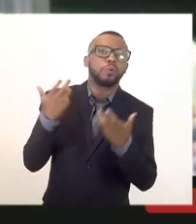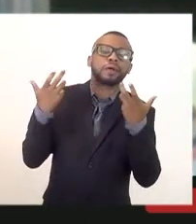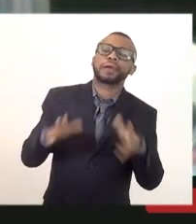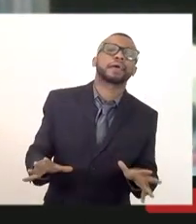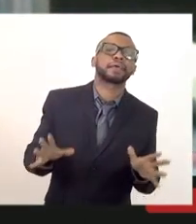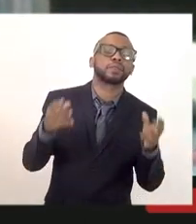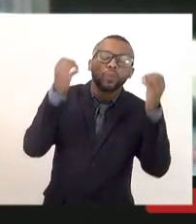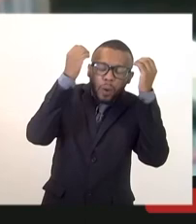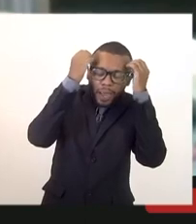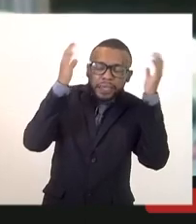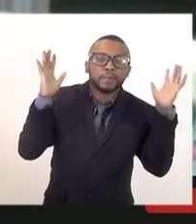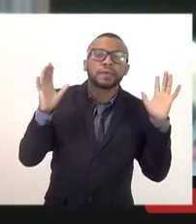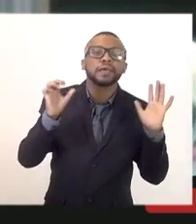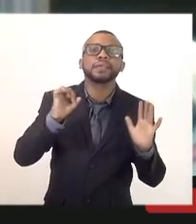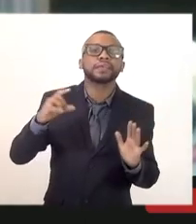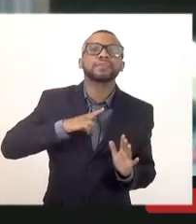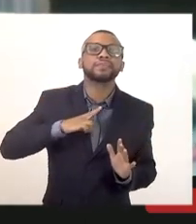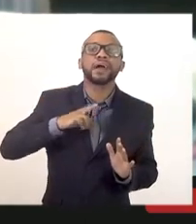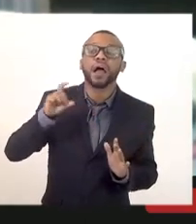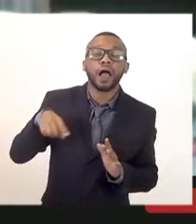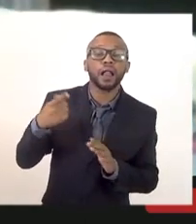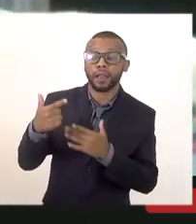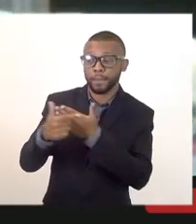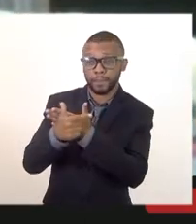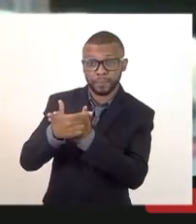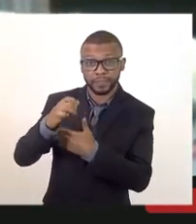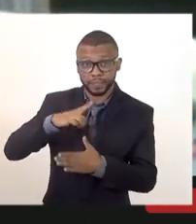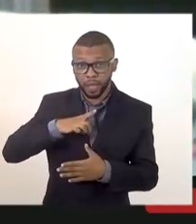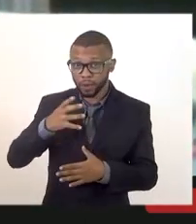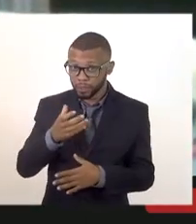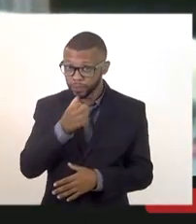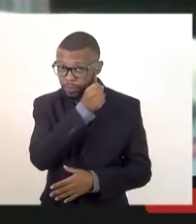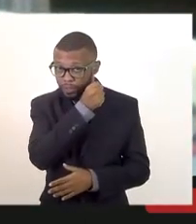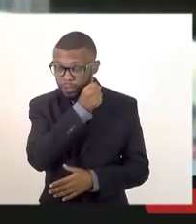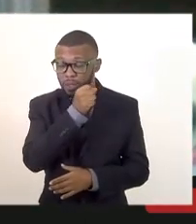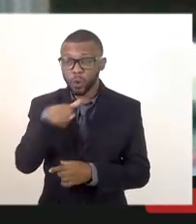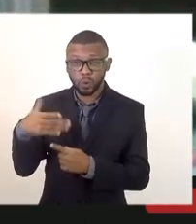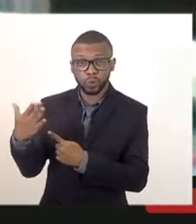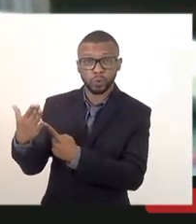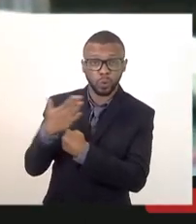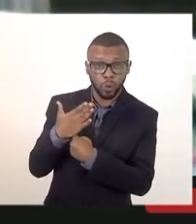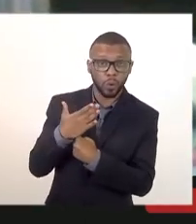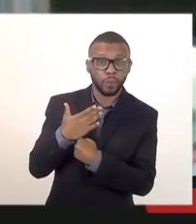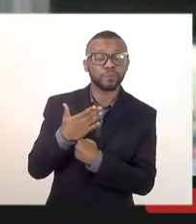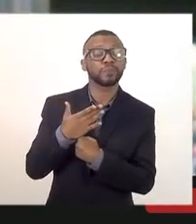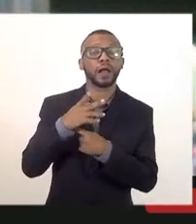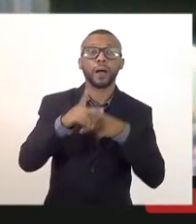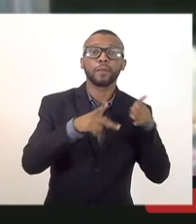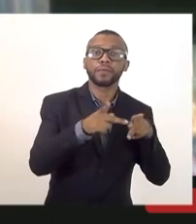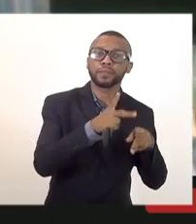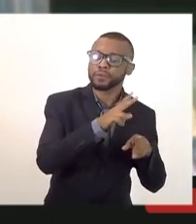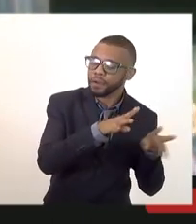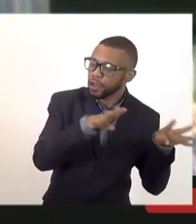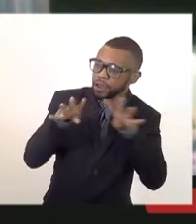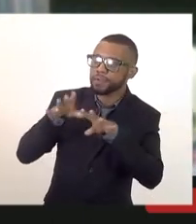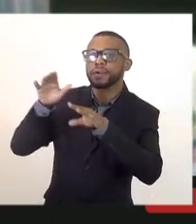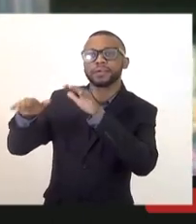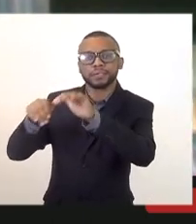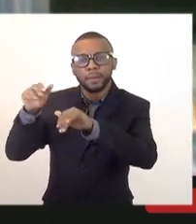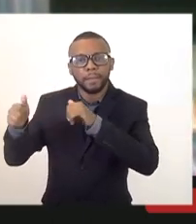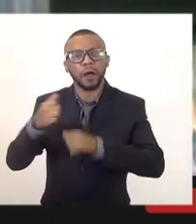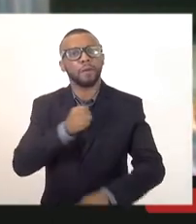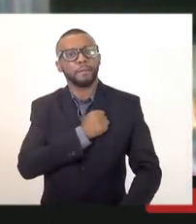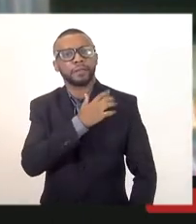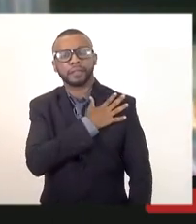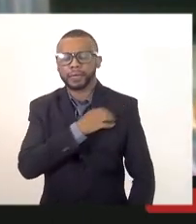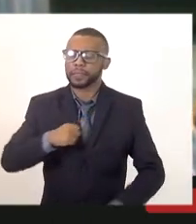se houver algum tipo de salvamento para ele prestar o socorro a população vai chamar o corpo de bombeiros ali o militar que